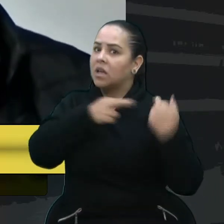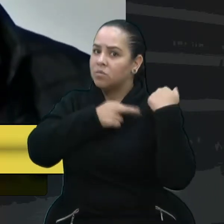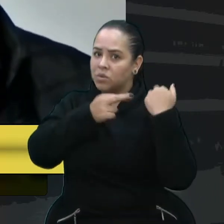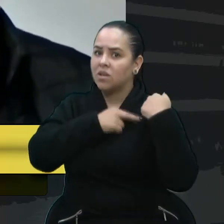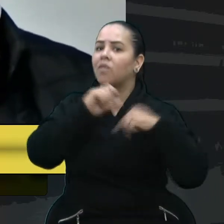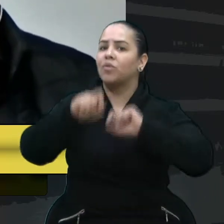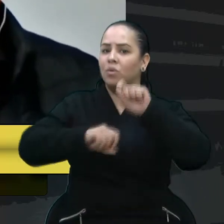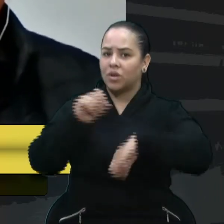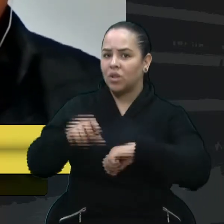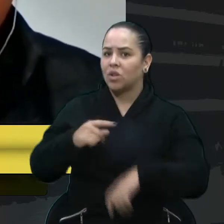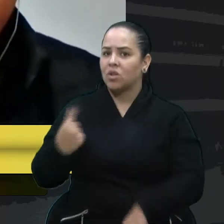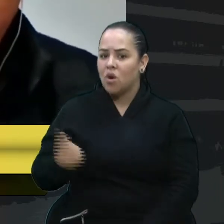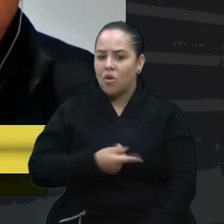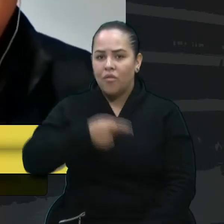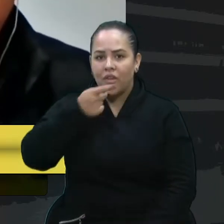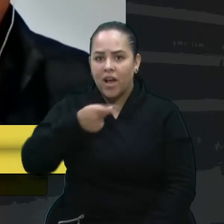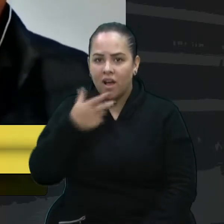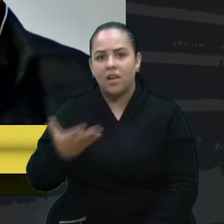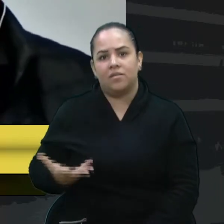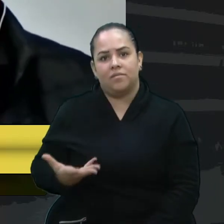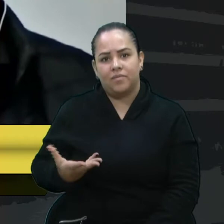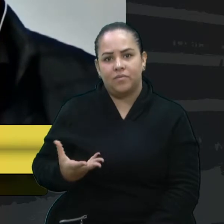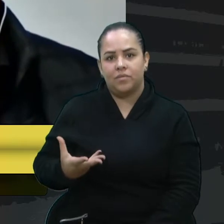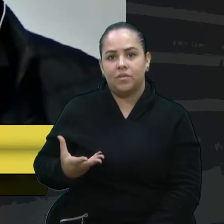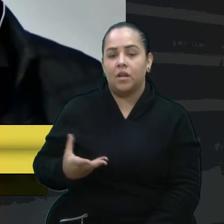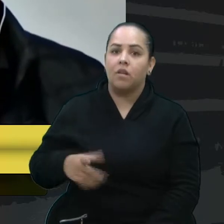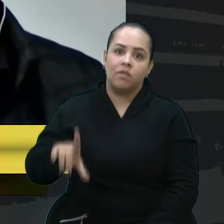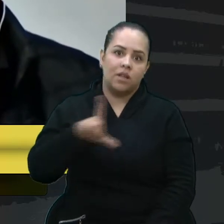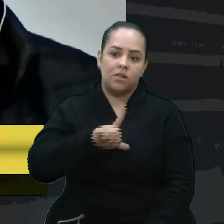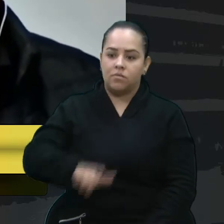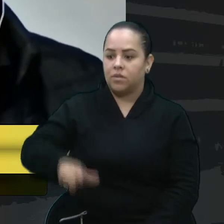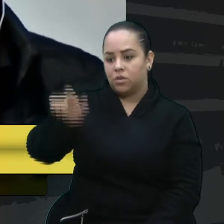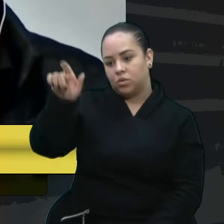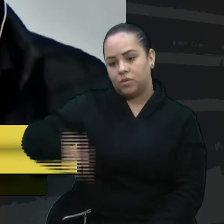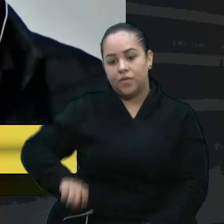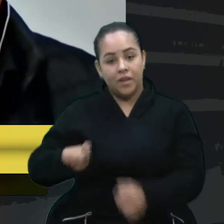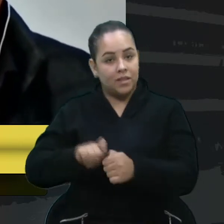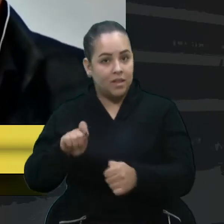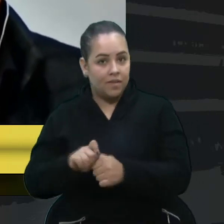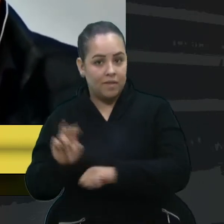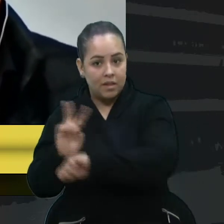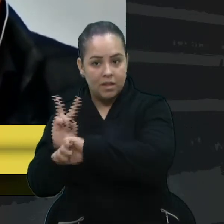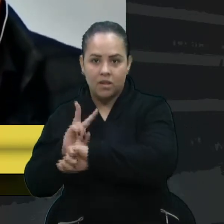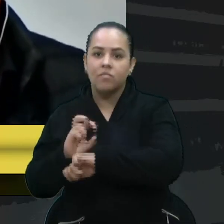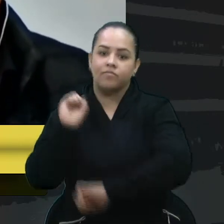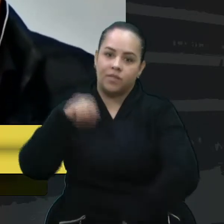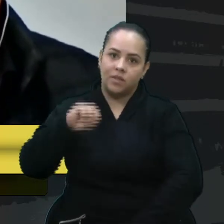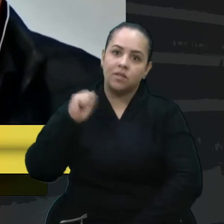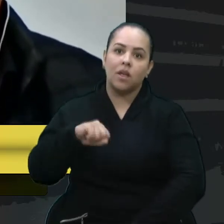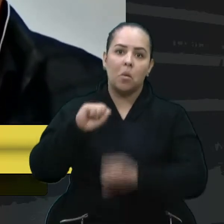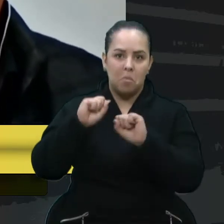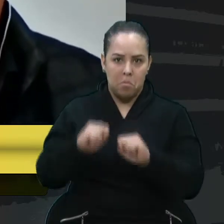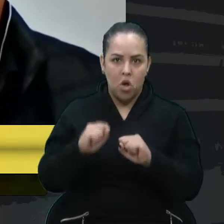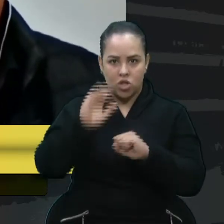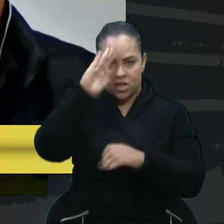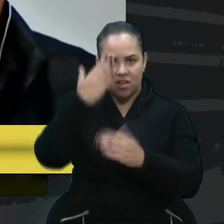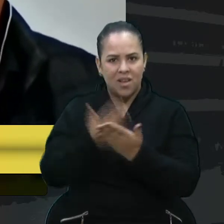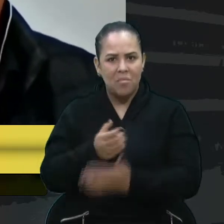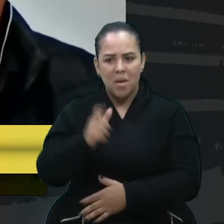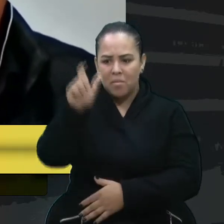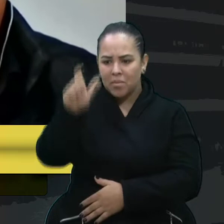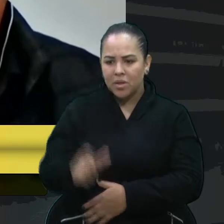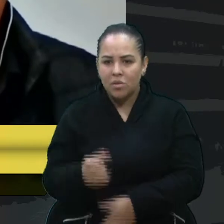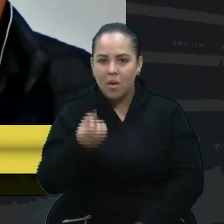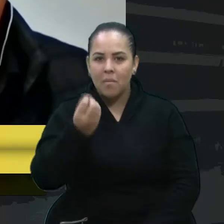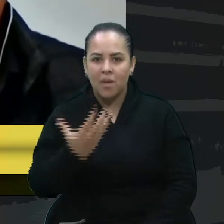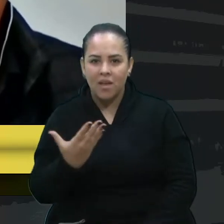fala aqui. Tem os peritos que vão fazer lá a perícia. Tenho certeza absoluta que jamais uma pessoa do bem sai